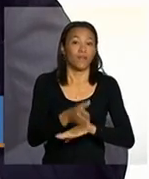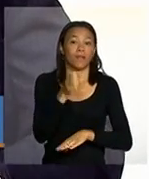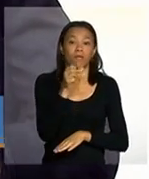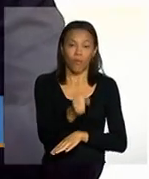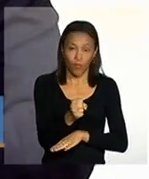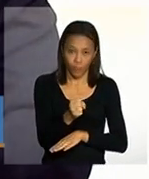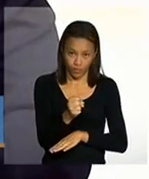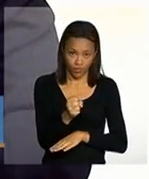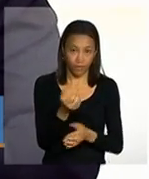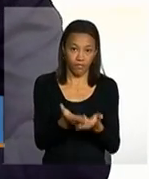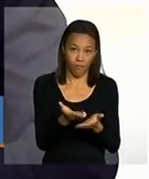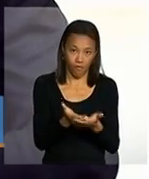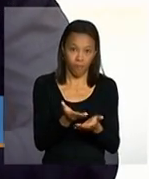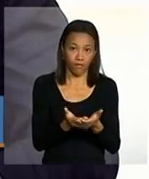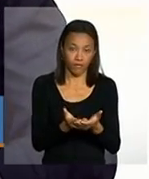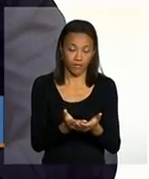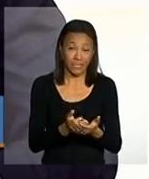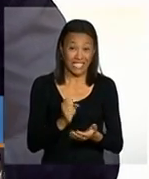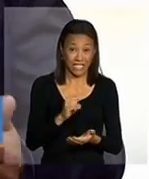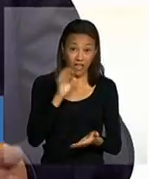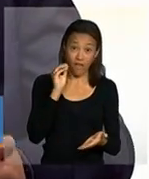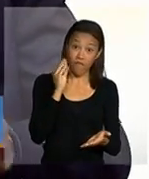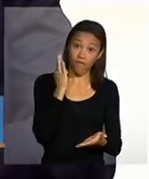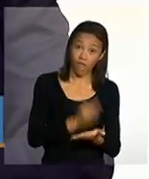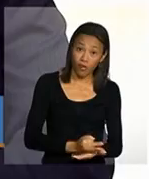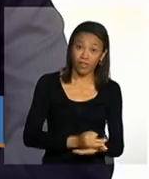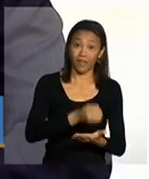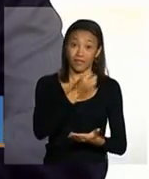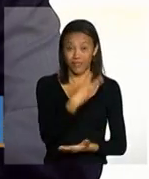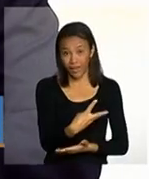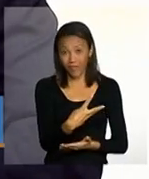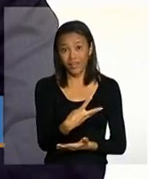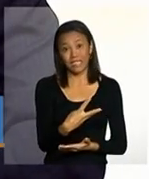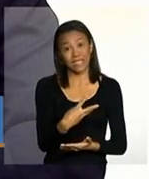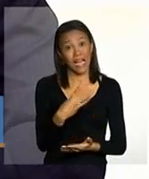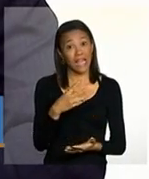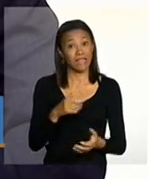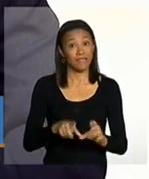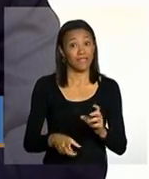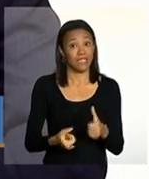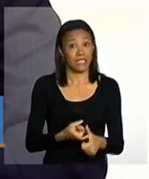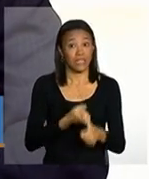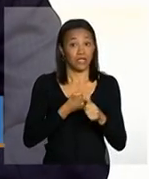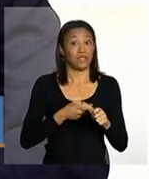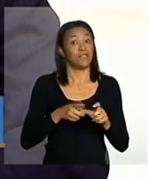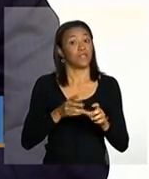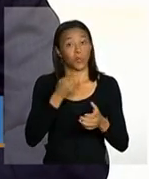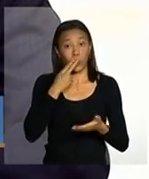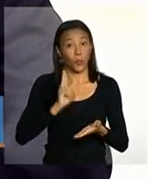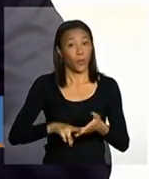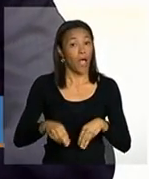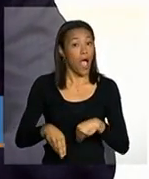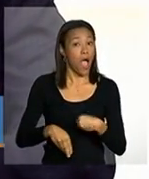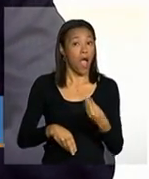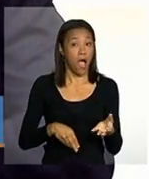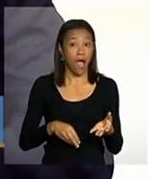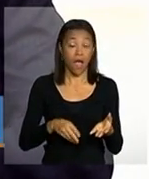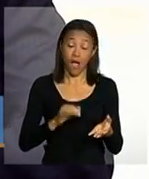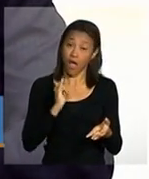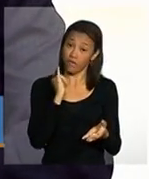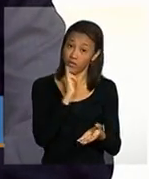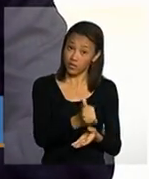Se você faltar 3, aí você entra no Já vai receber uma cartinha. Isso. No radar,